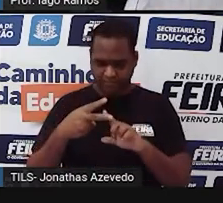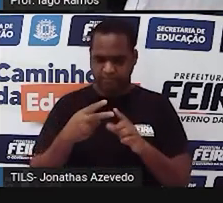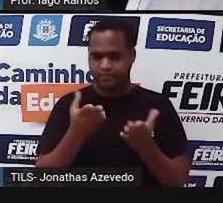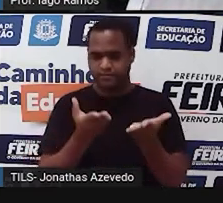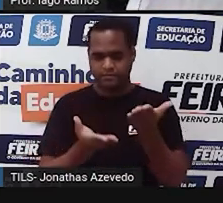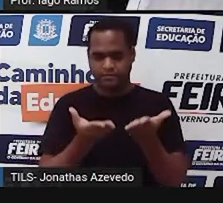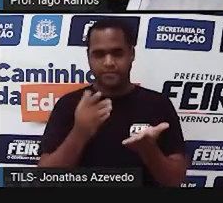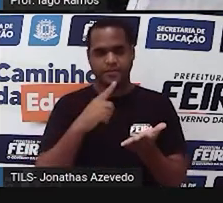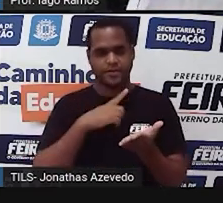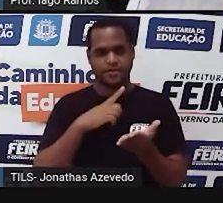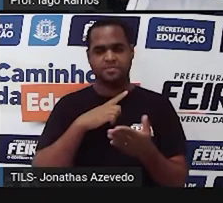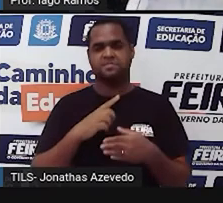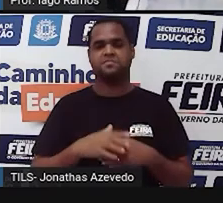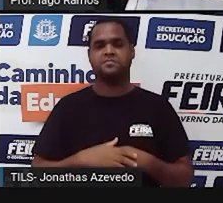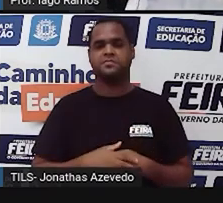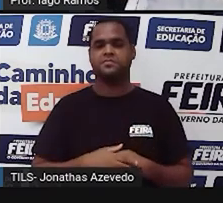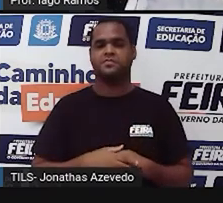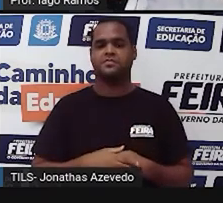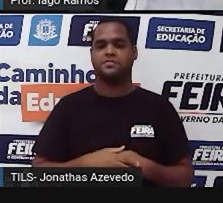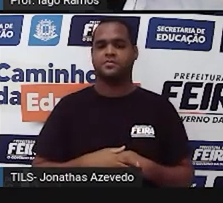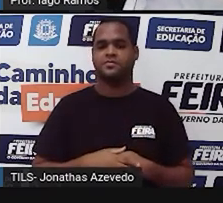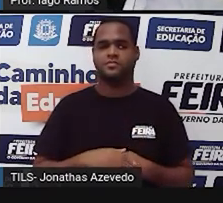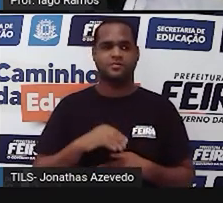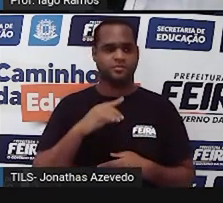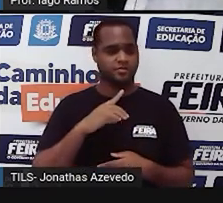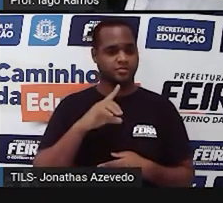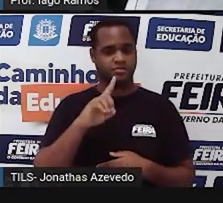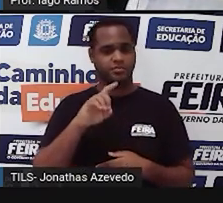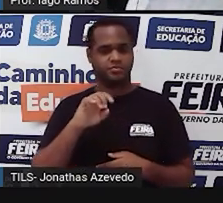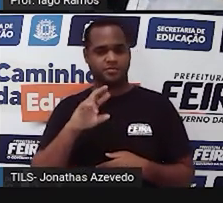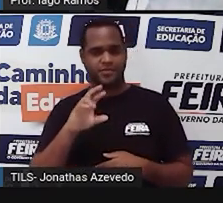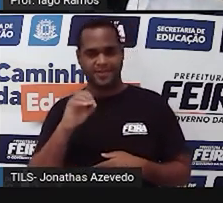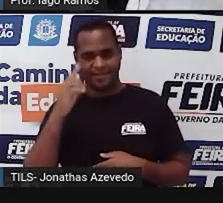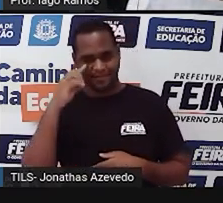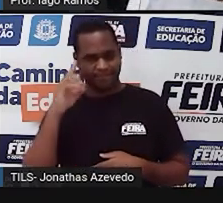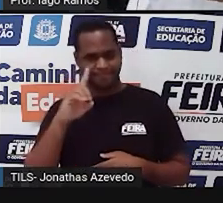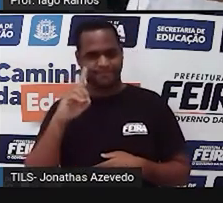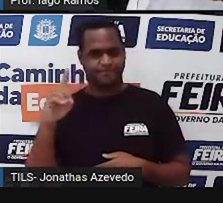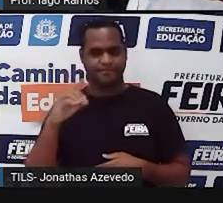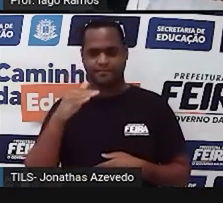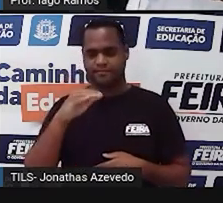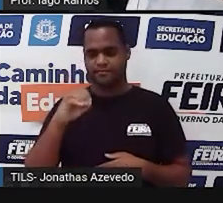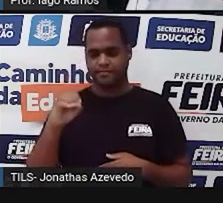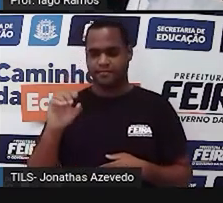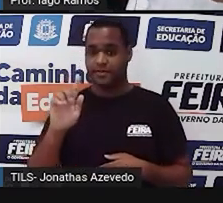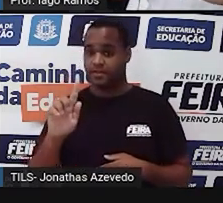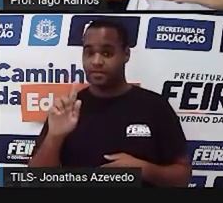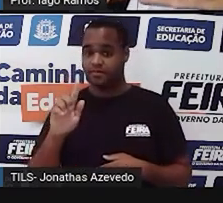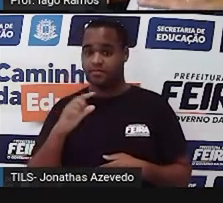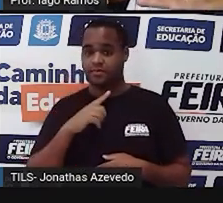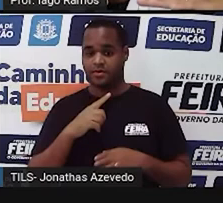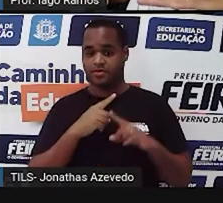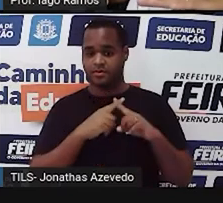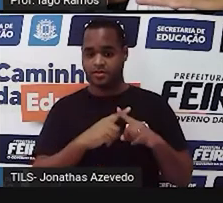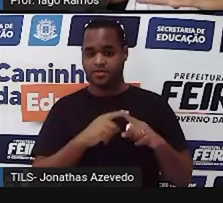No prato direito, 100 gramas. No prato esquerdo, duas caixinhas que têm X,